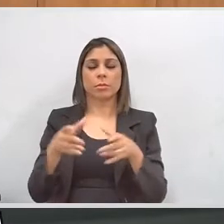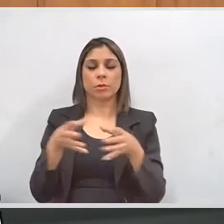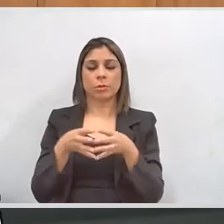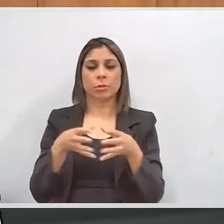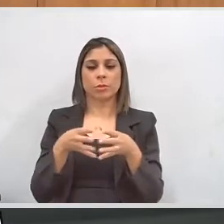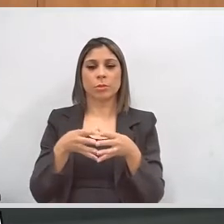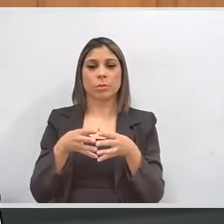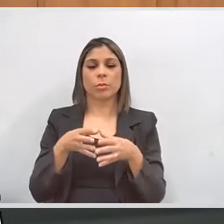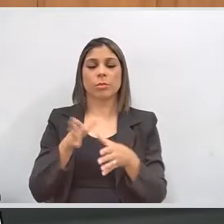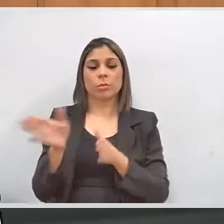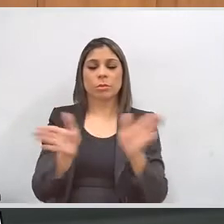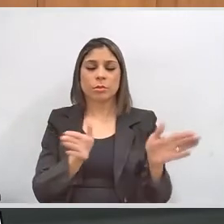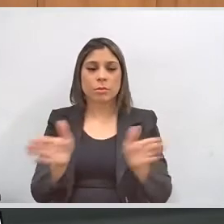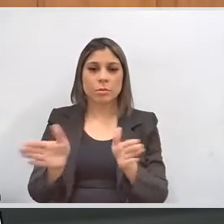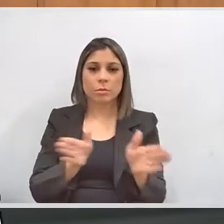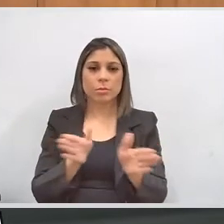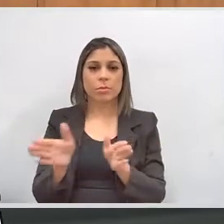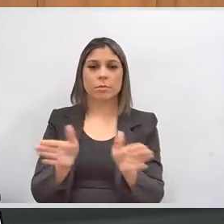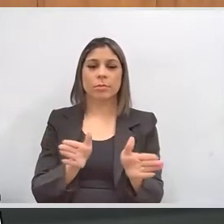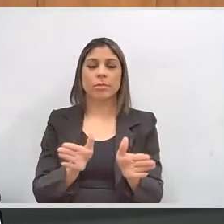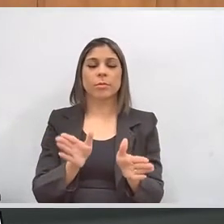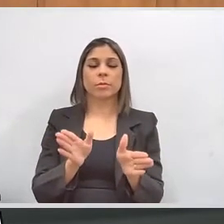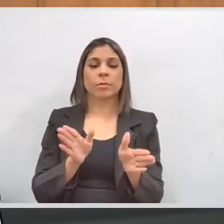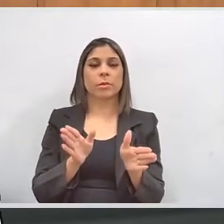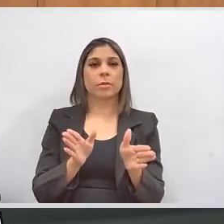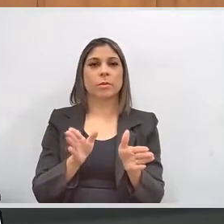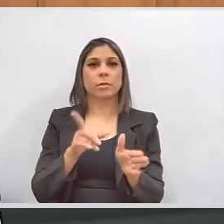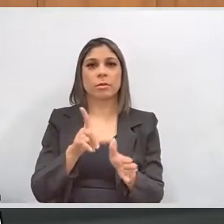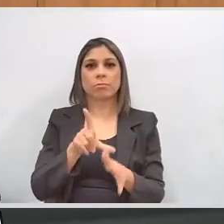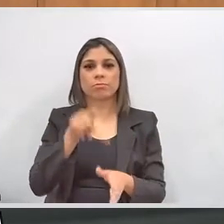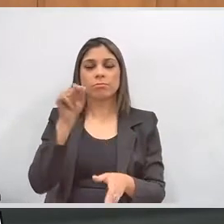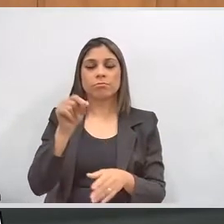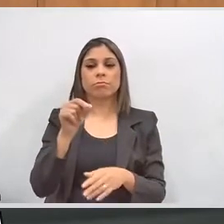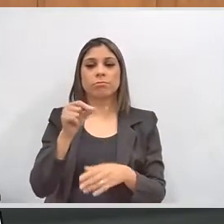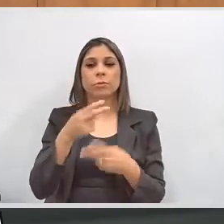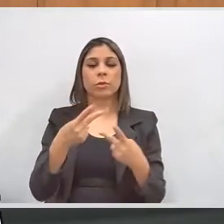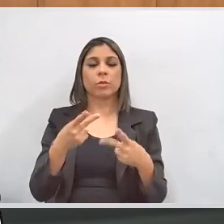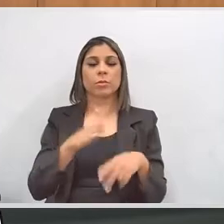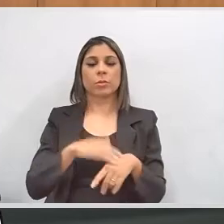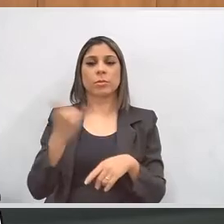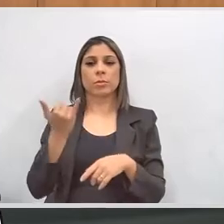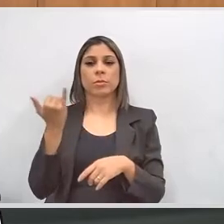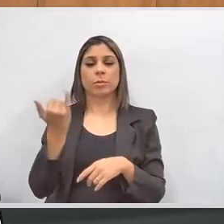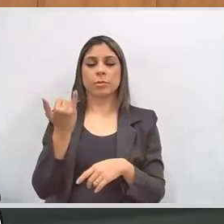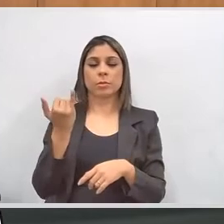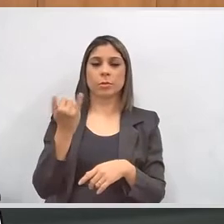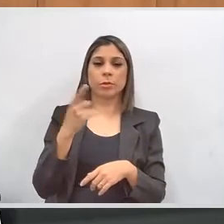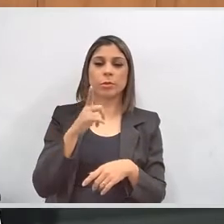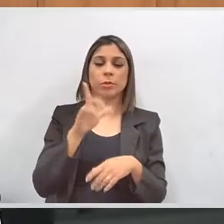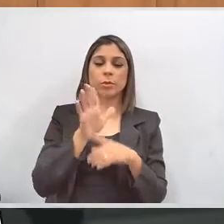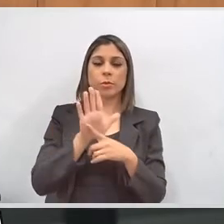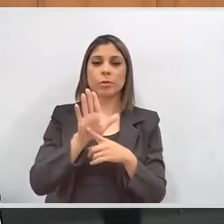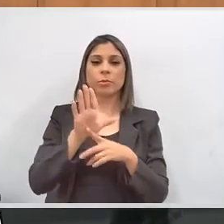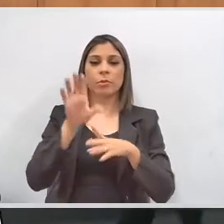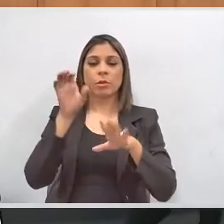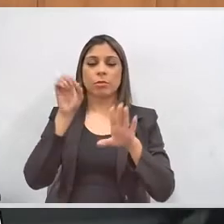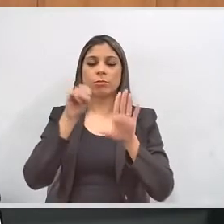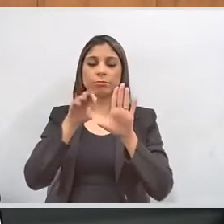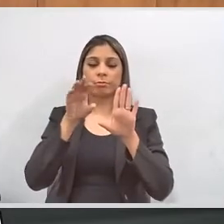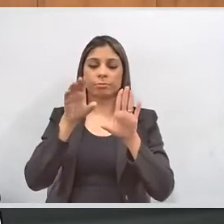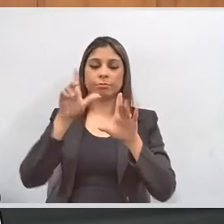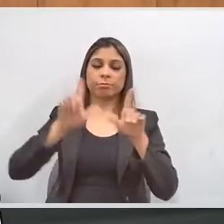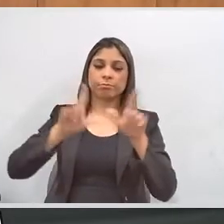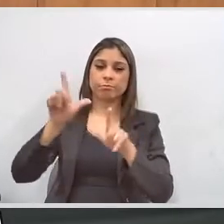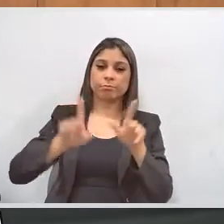Comissão de Acessibilidade, ressaltando alguns pontos aí, através do Datashow. O senhor me permite? Vamos